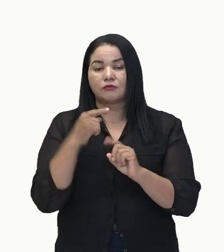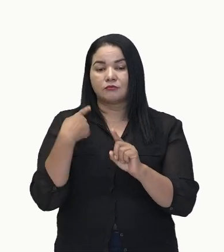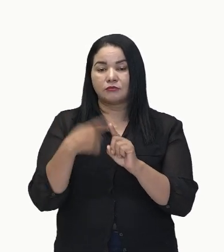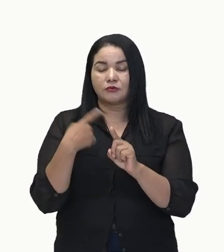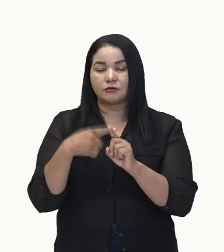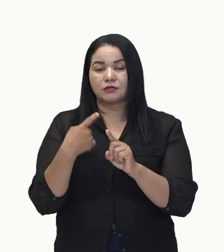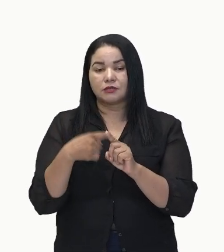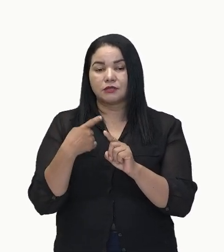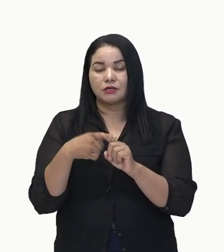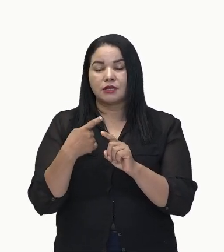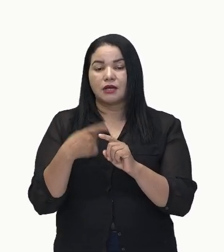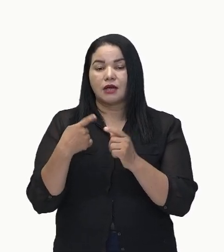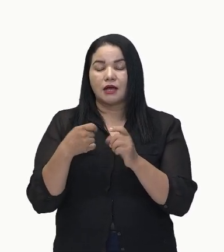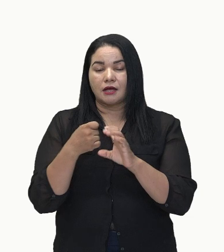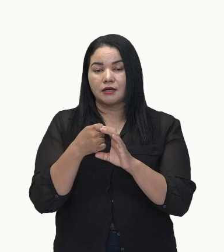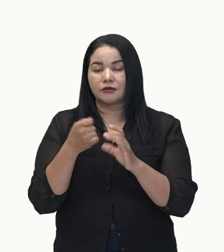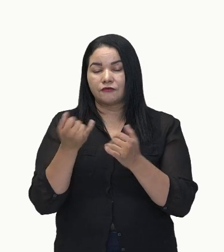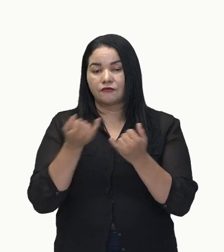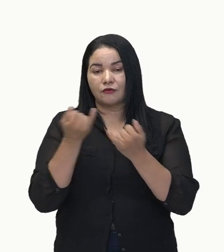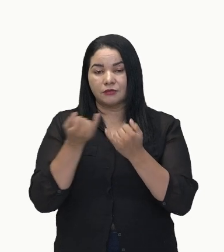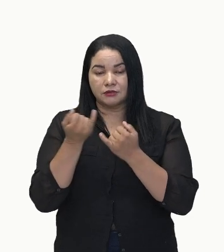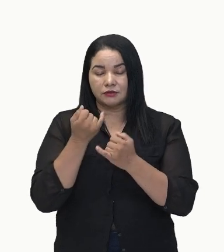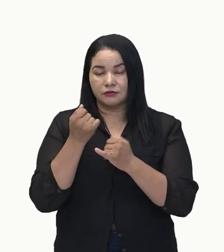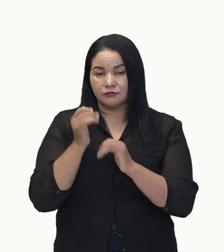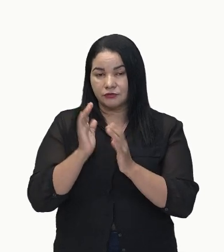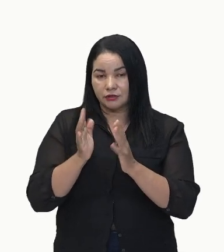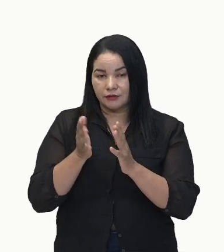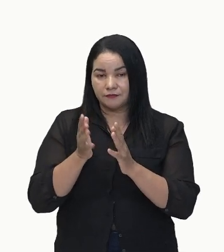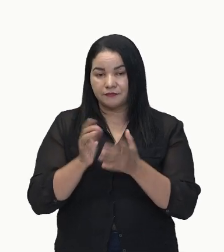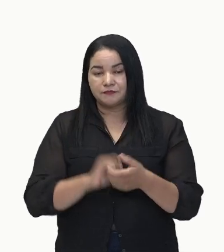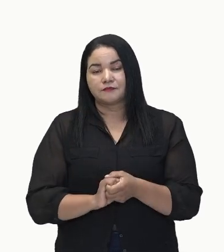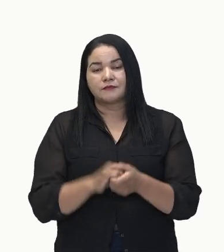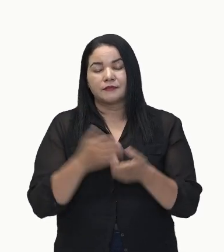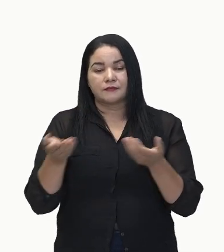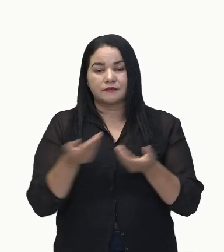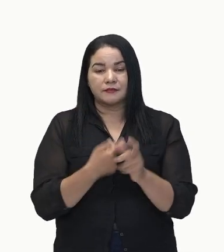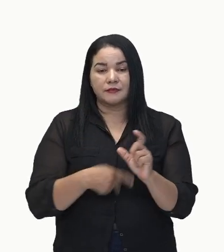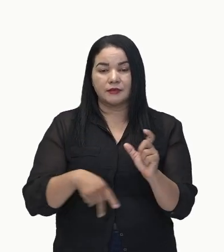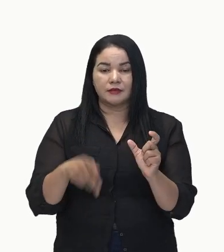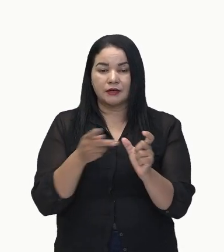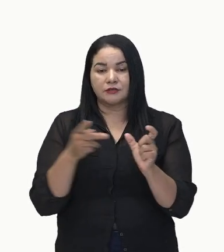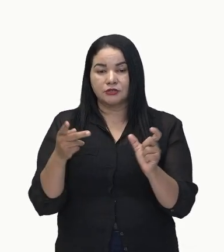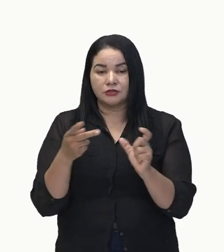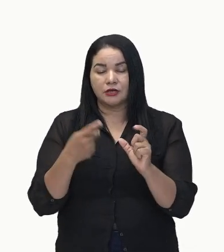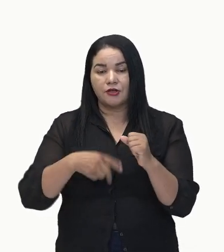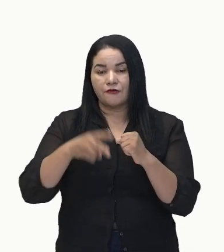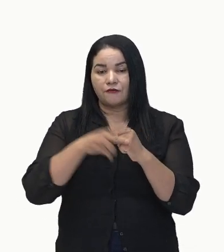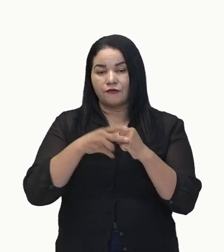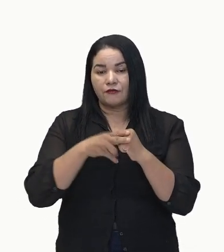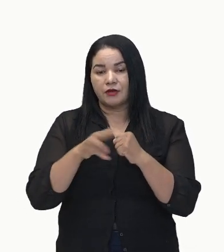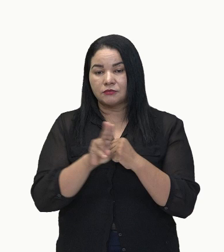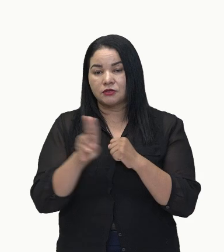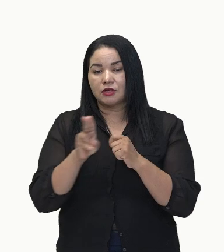trazer as informações. Ok? E o predicado nominal possui o verbo de ligação, já falei aqui. Ele vai